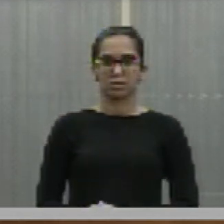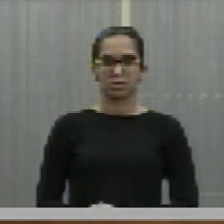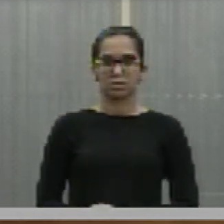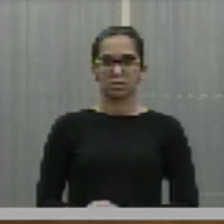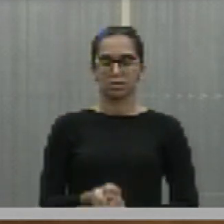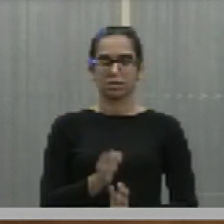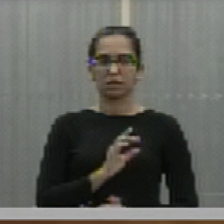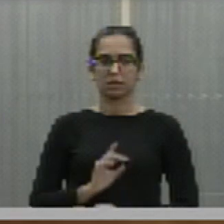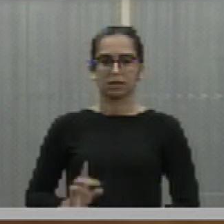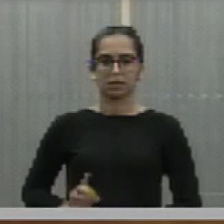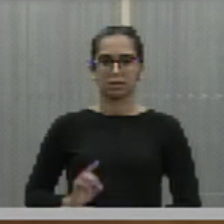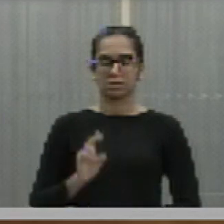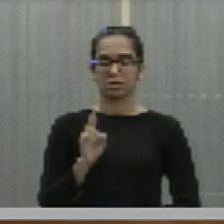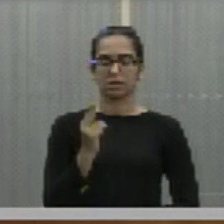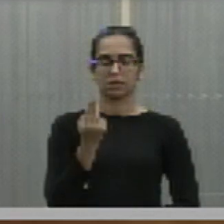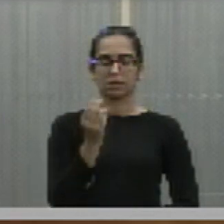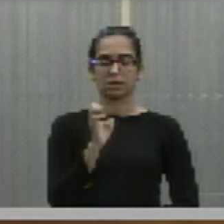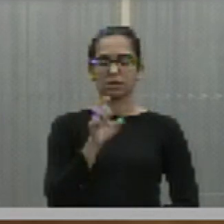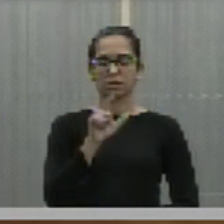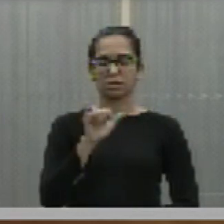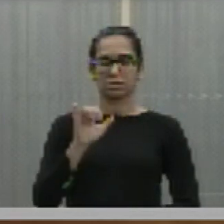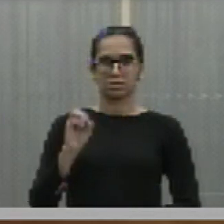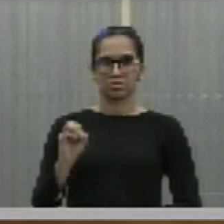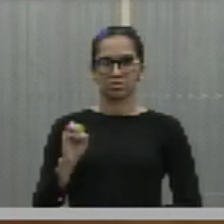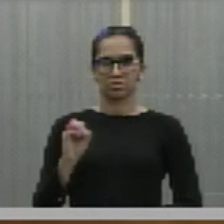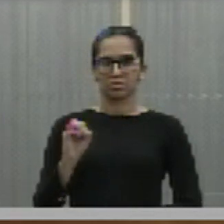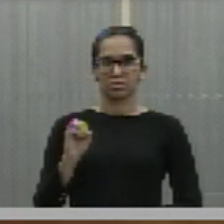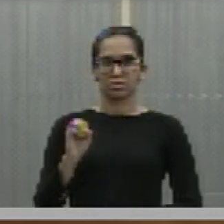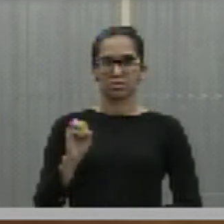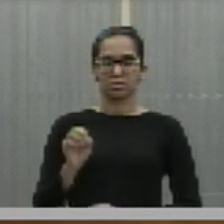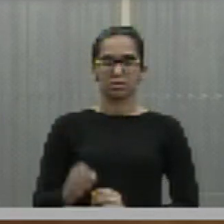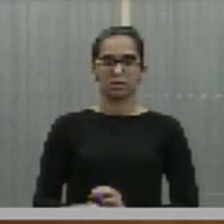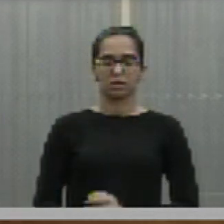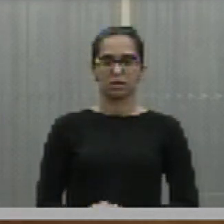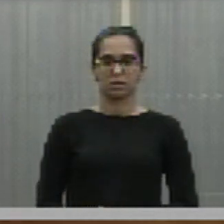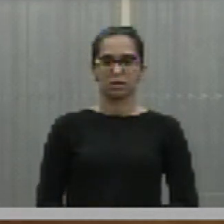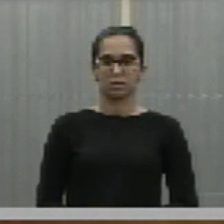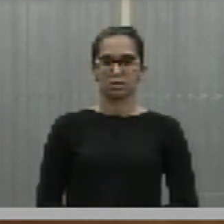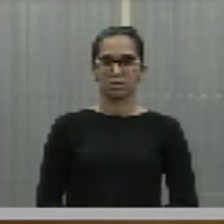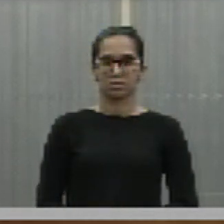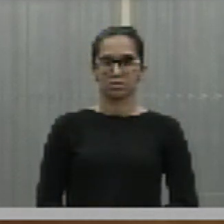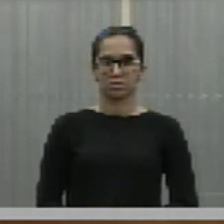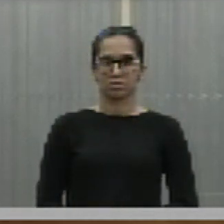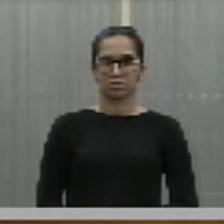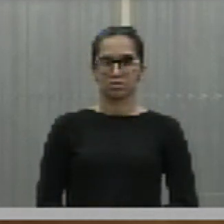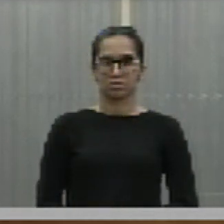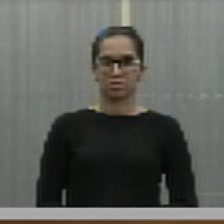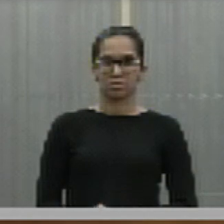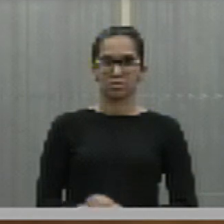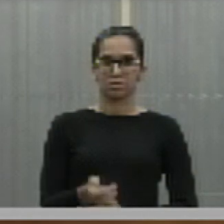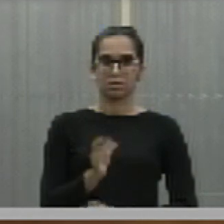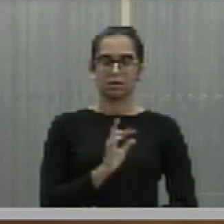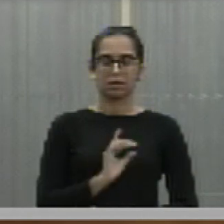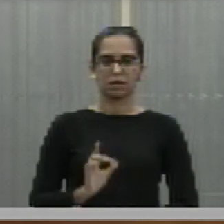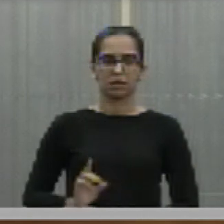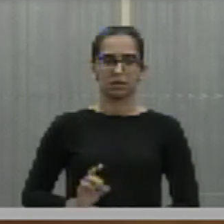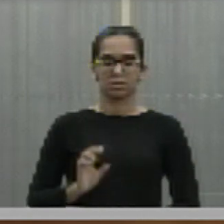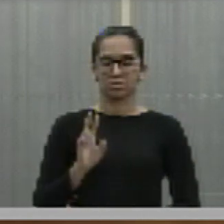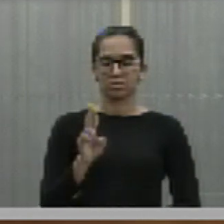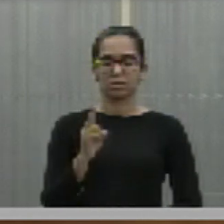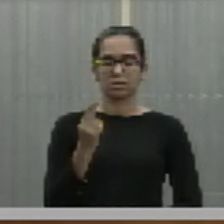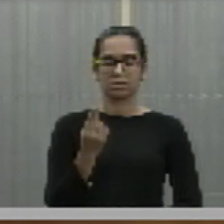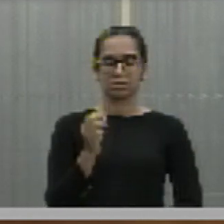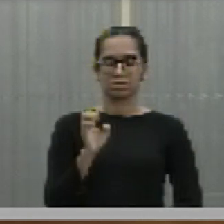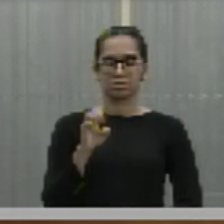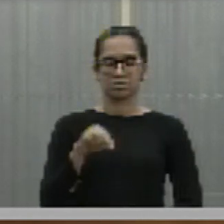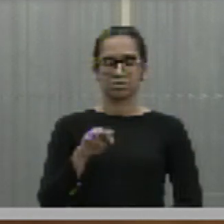Deputado Hélio Rodrigues, como vota? Sim. Sim. Deputado Henrique Pires, ausente.